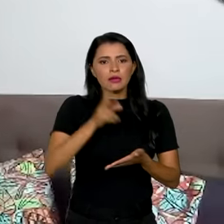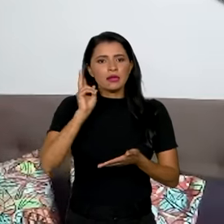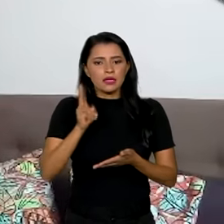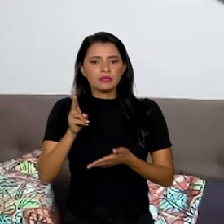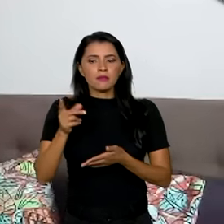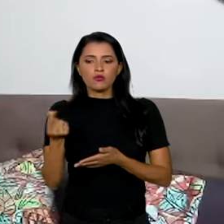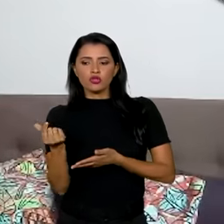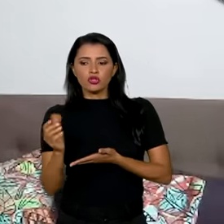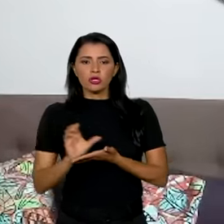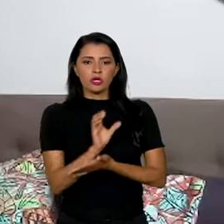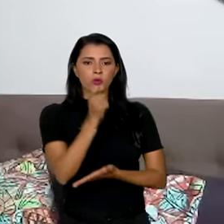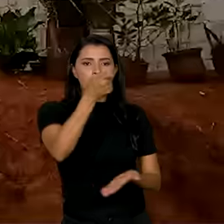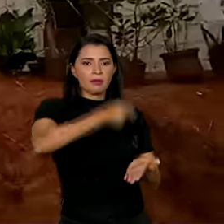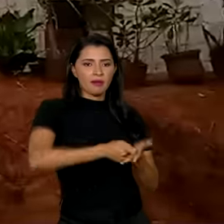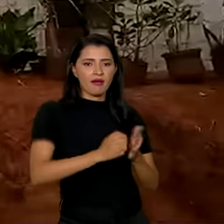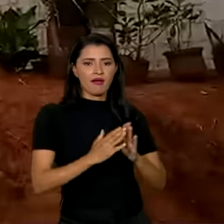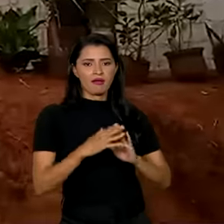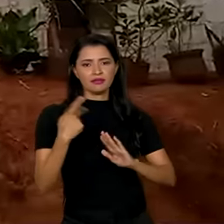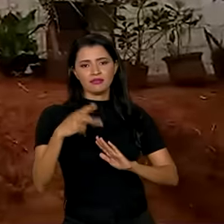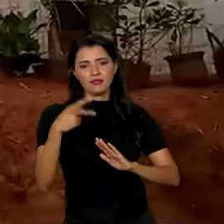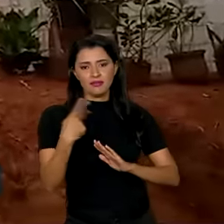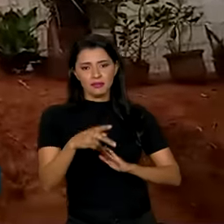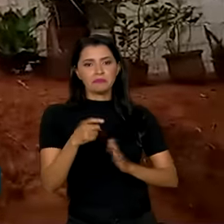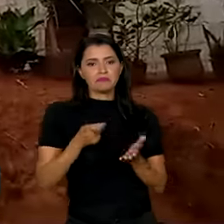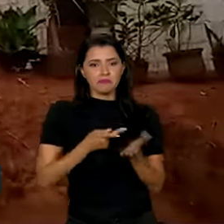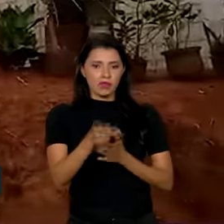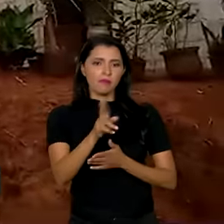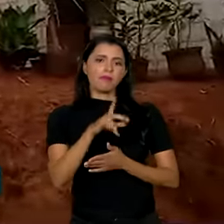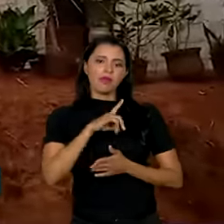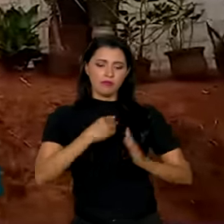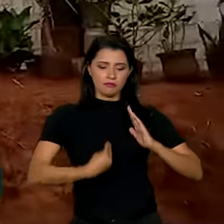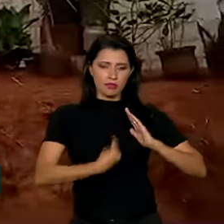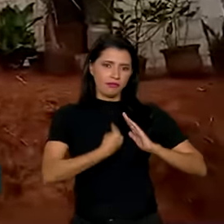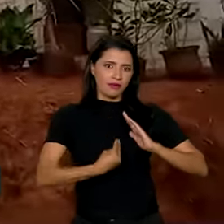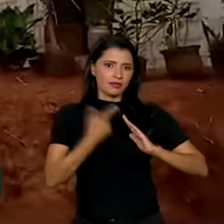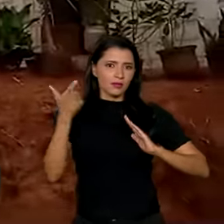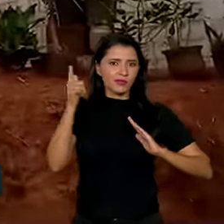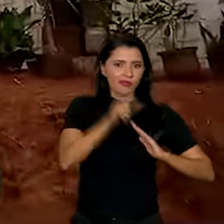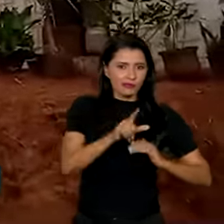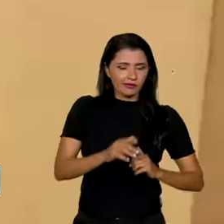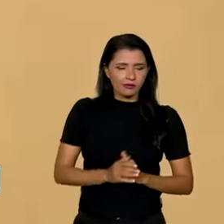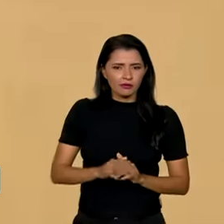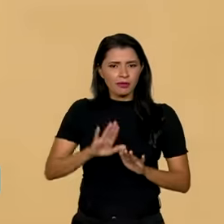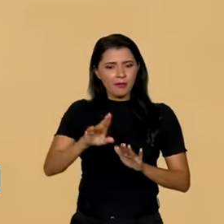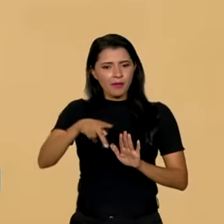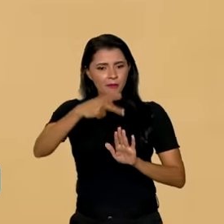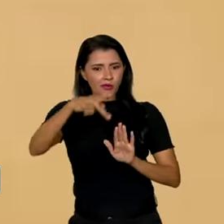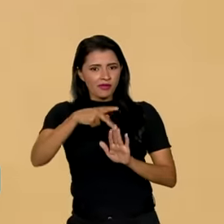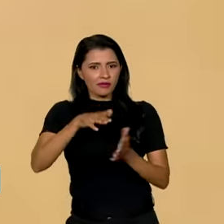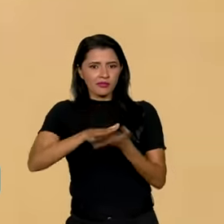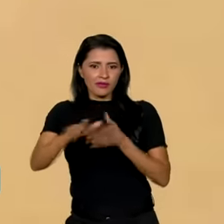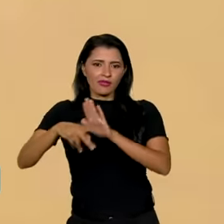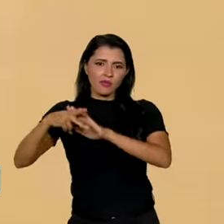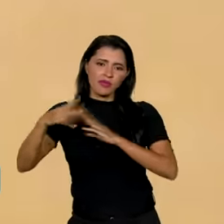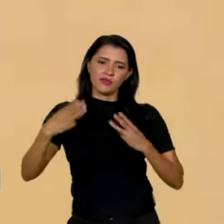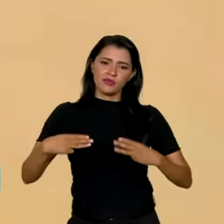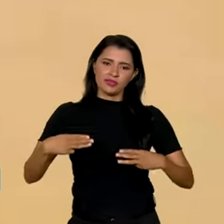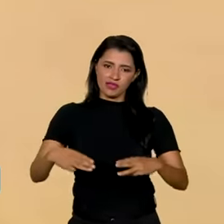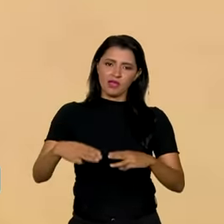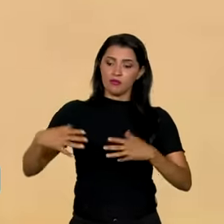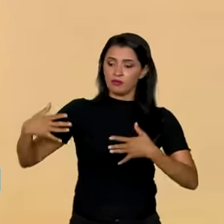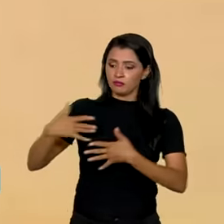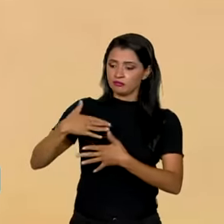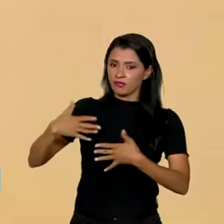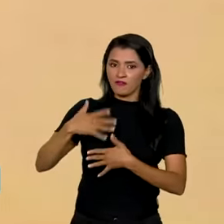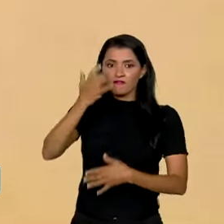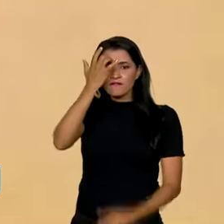benefício para pagar a casa própria, adquirida pelo programa Minha Casa Minha Vida. Mas uma portaria publicada pelo Ministério das Cidades